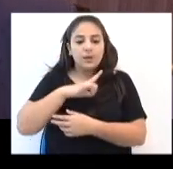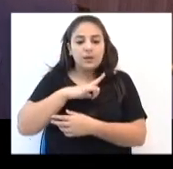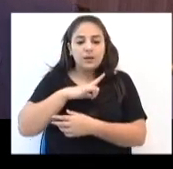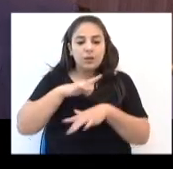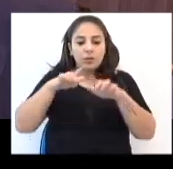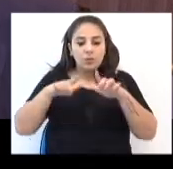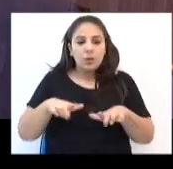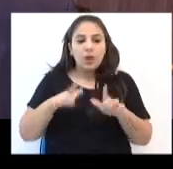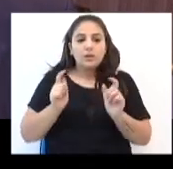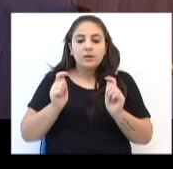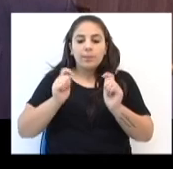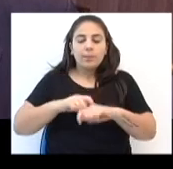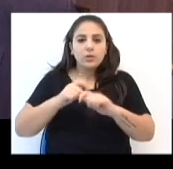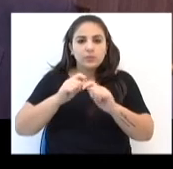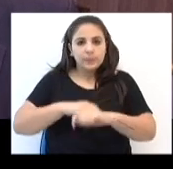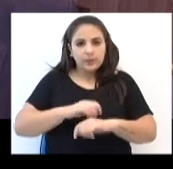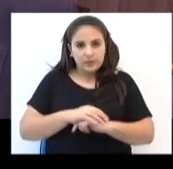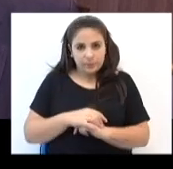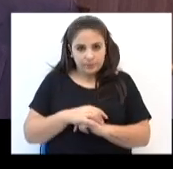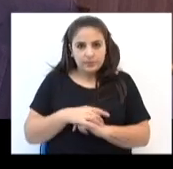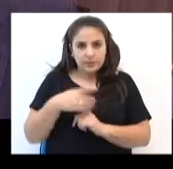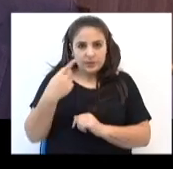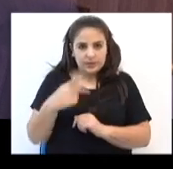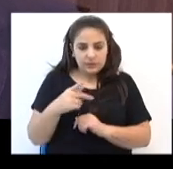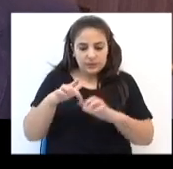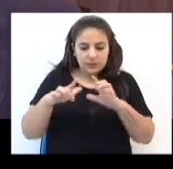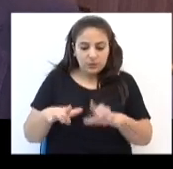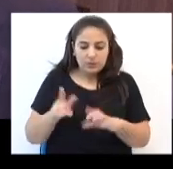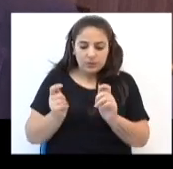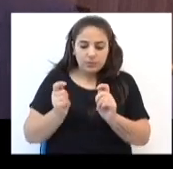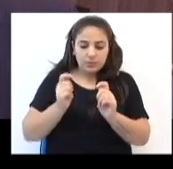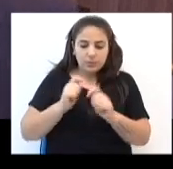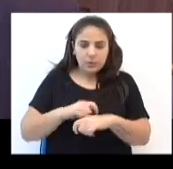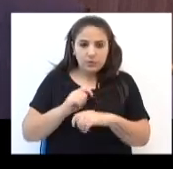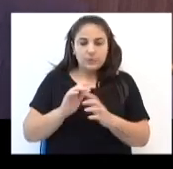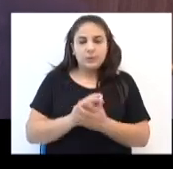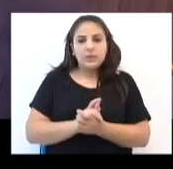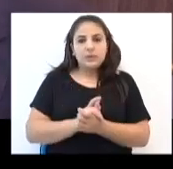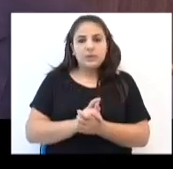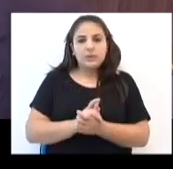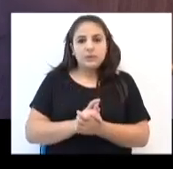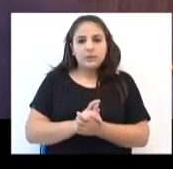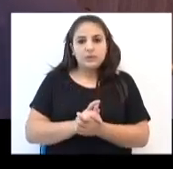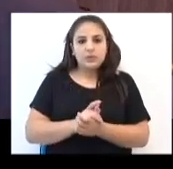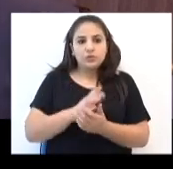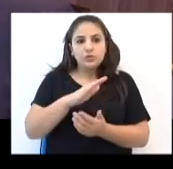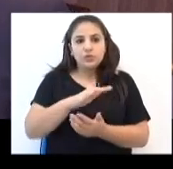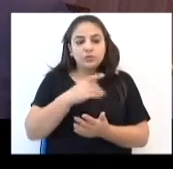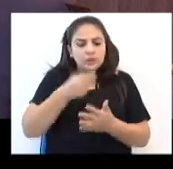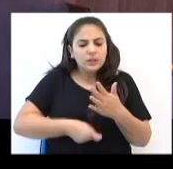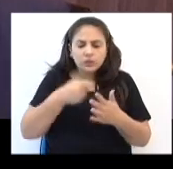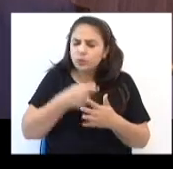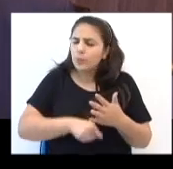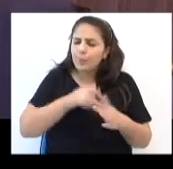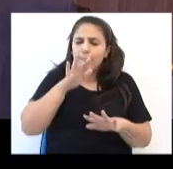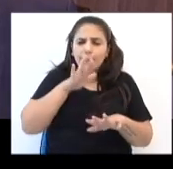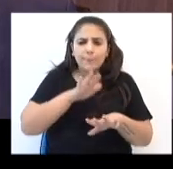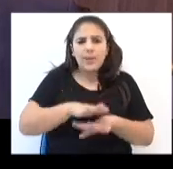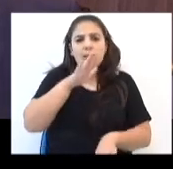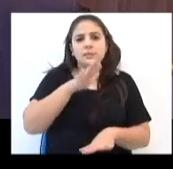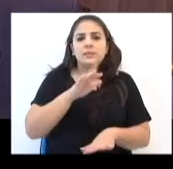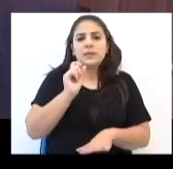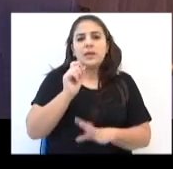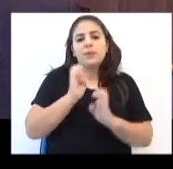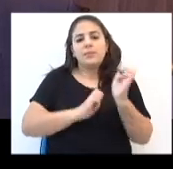ambiente de possibilidades. E esse ambiente de possibilidades tirou o máximo que a empresa pode dar